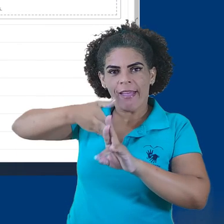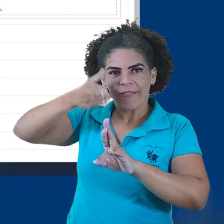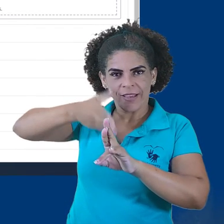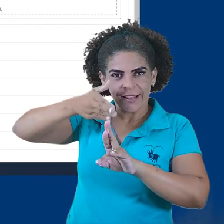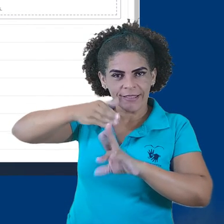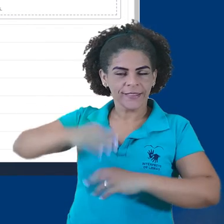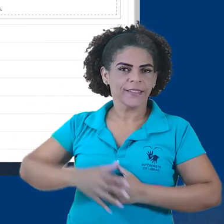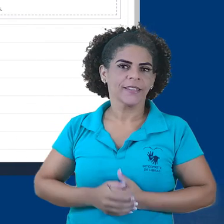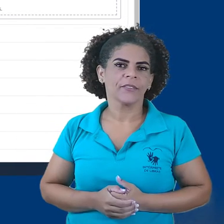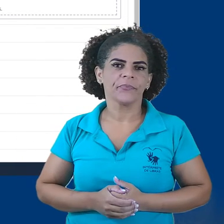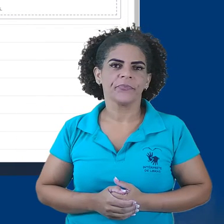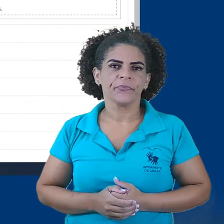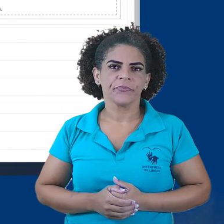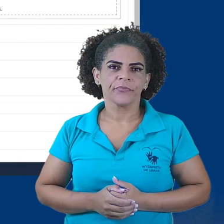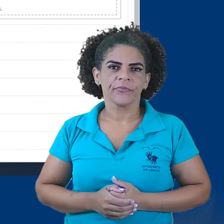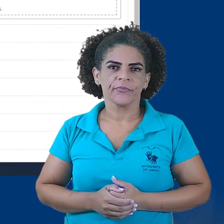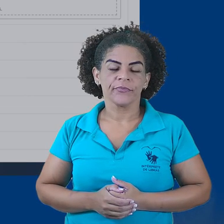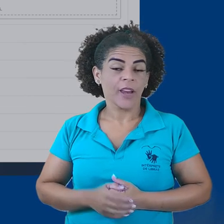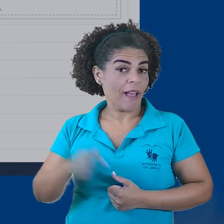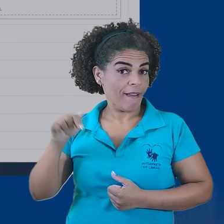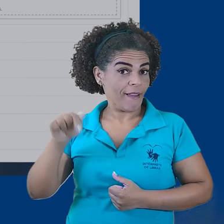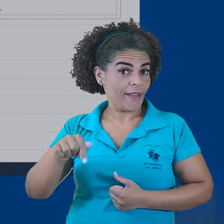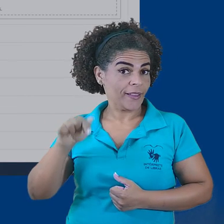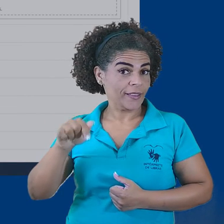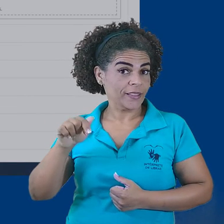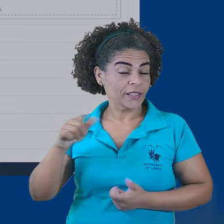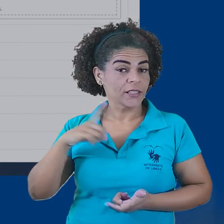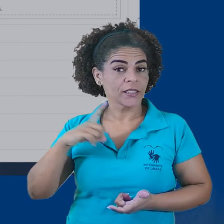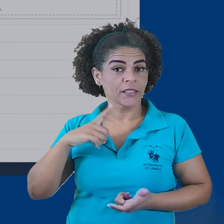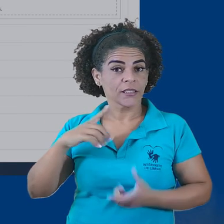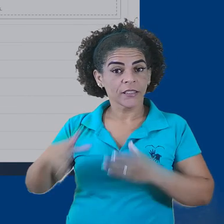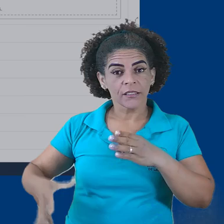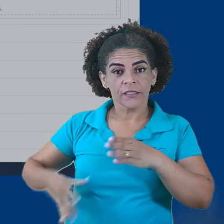Posso adicionar arquivos como referência.